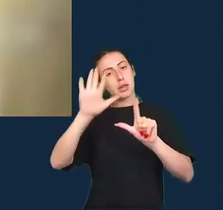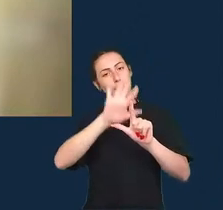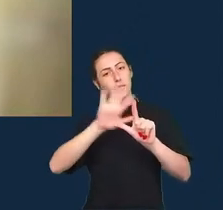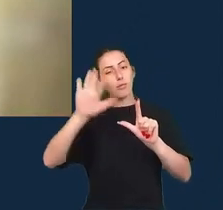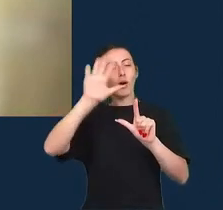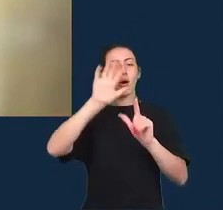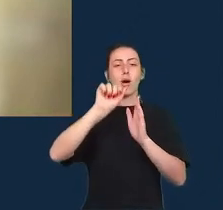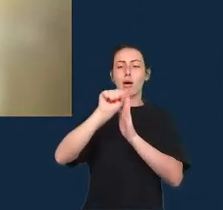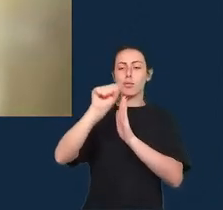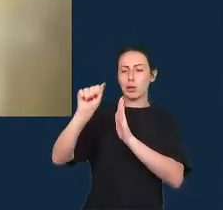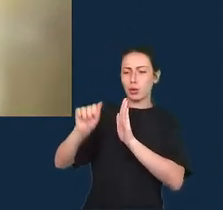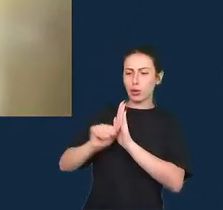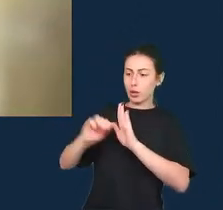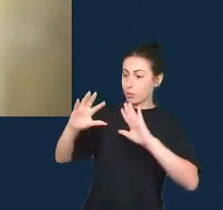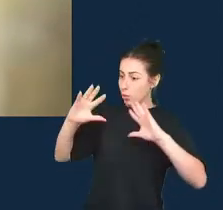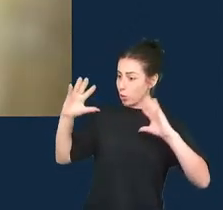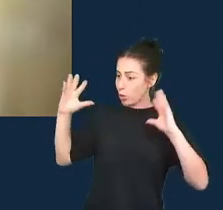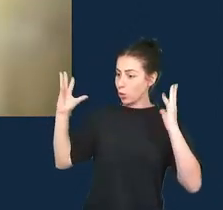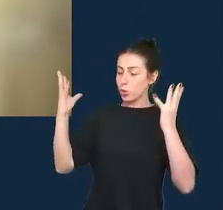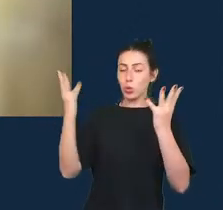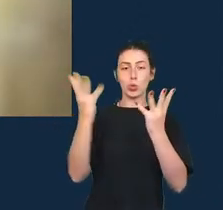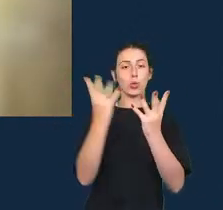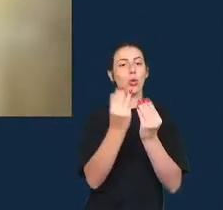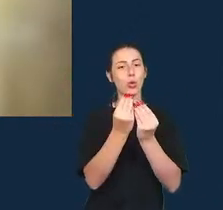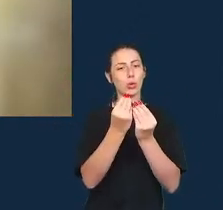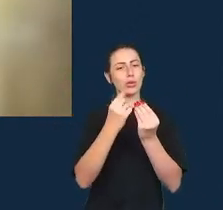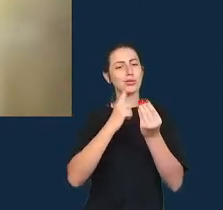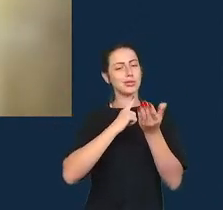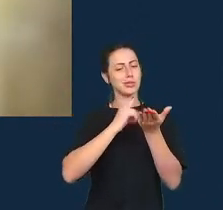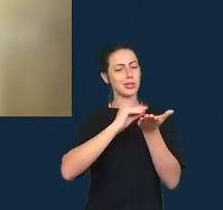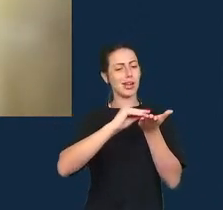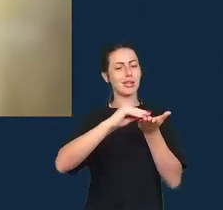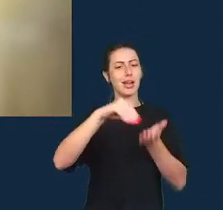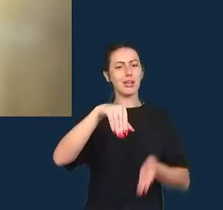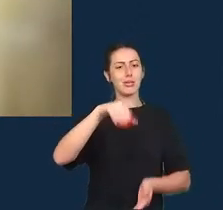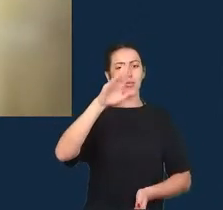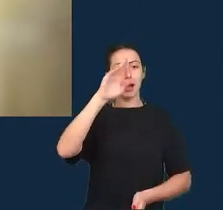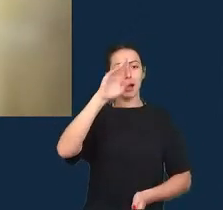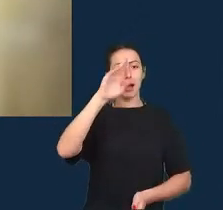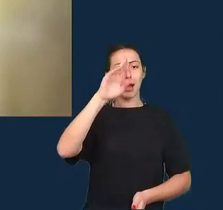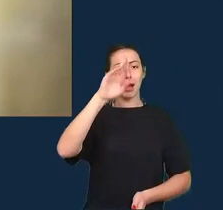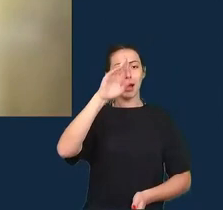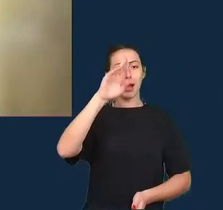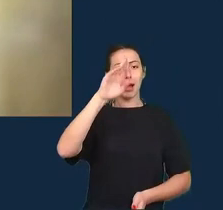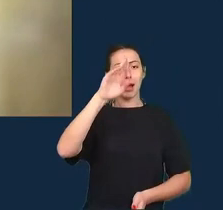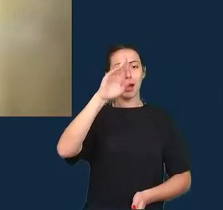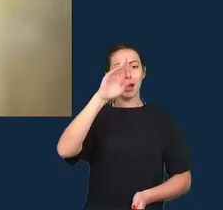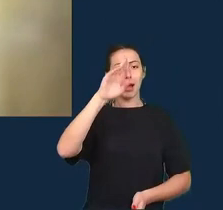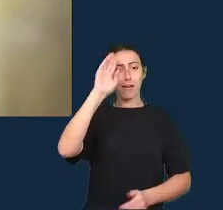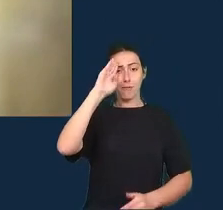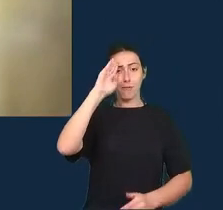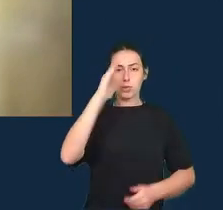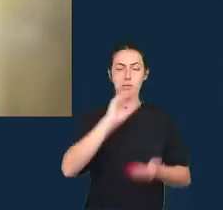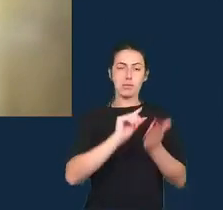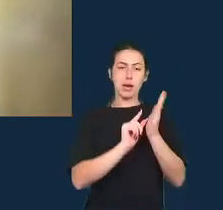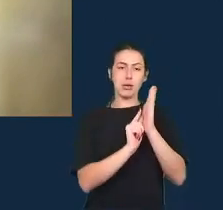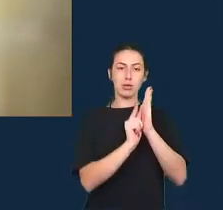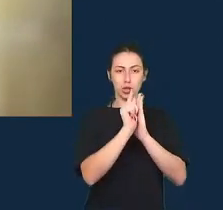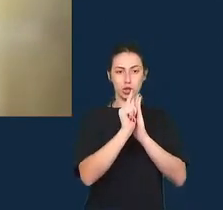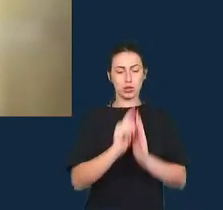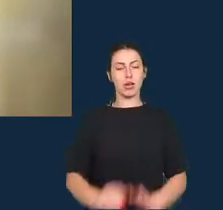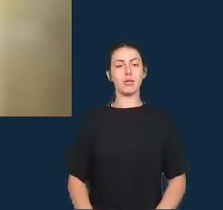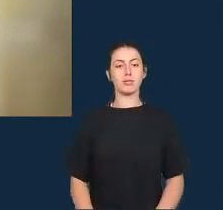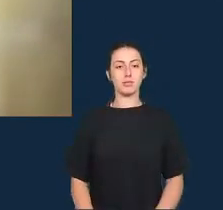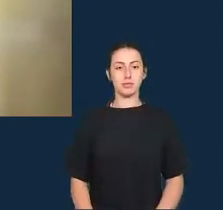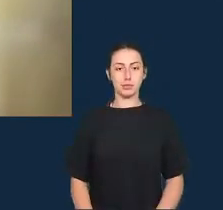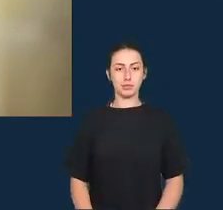há dados muito mais nativamente digitais como a gente chama assim que estão disponíveis hoje em dia que